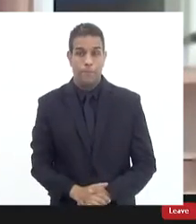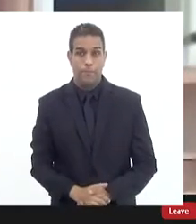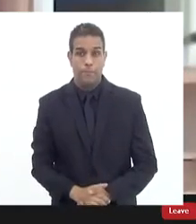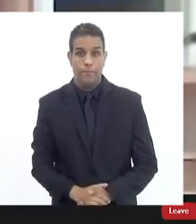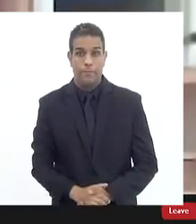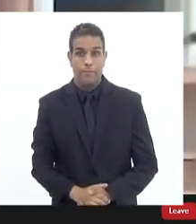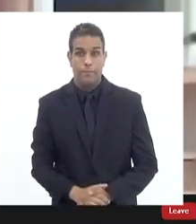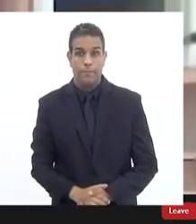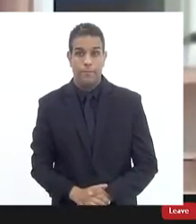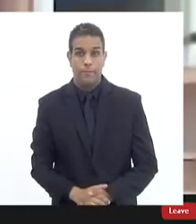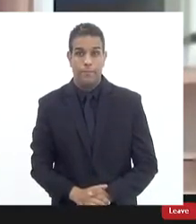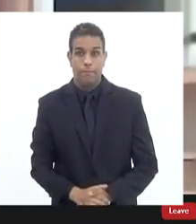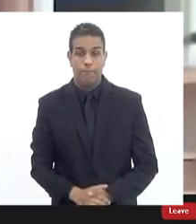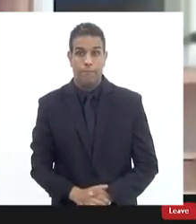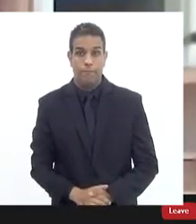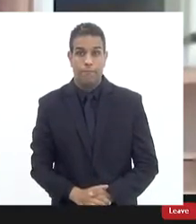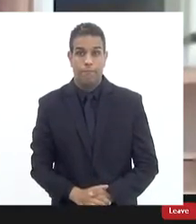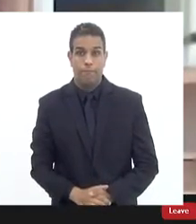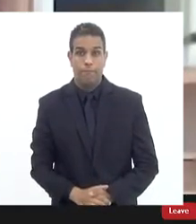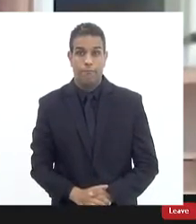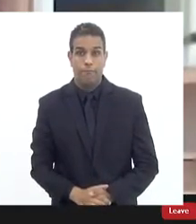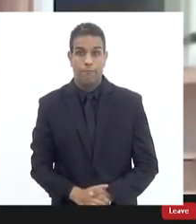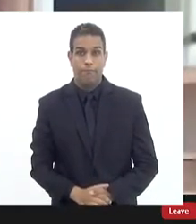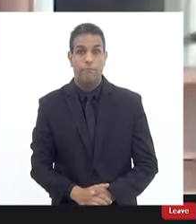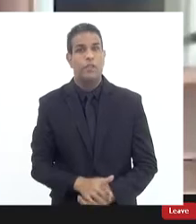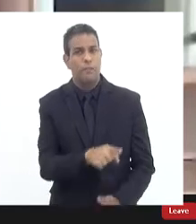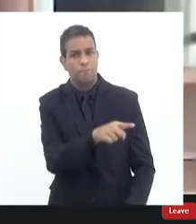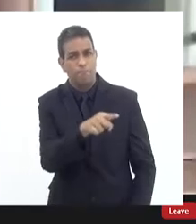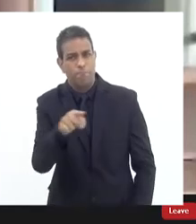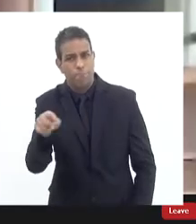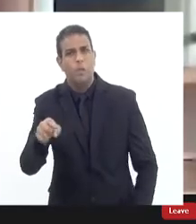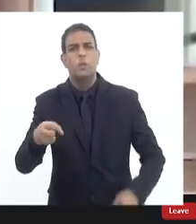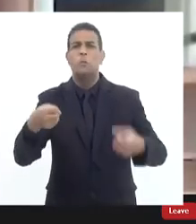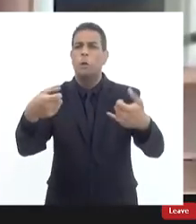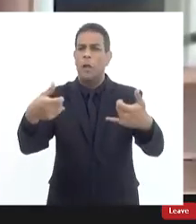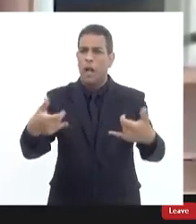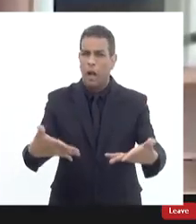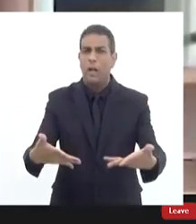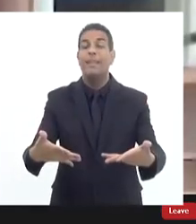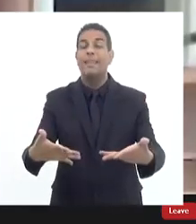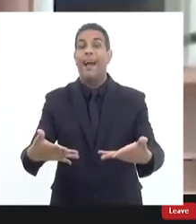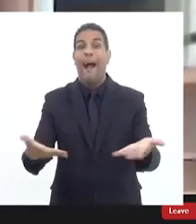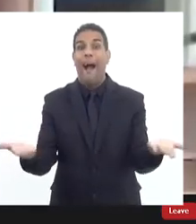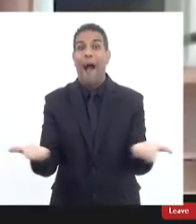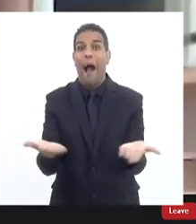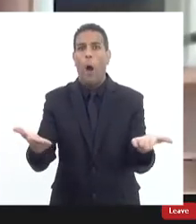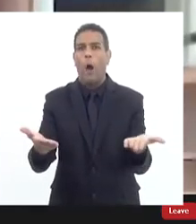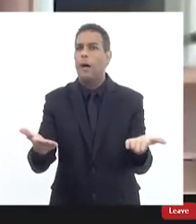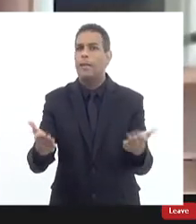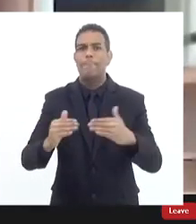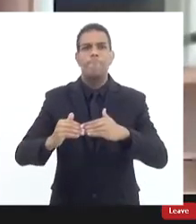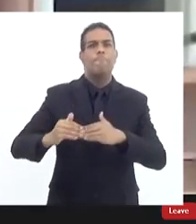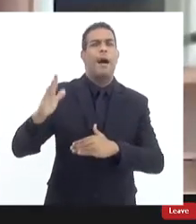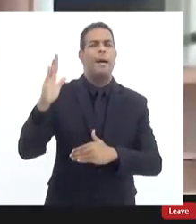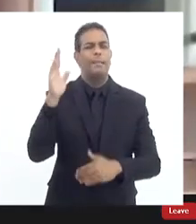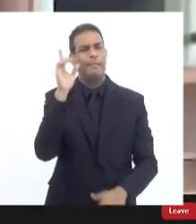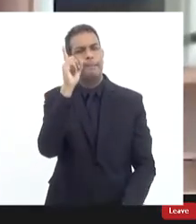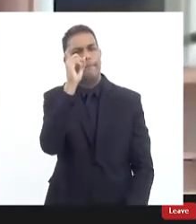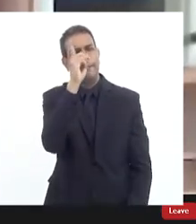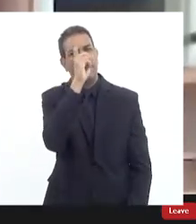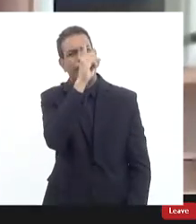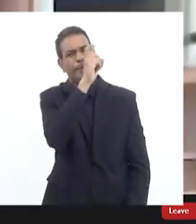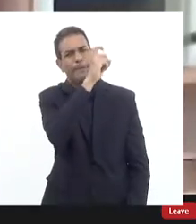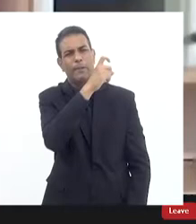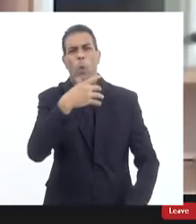eu diria que como já afirmei aqui anteriormente que há uma grande dificuldade talvez a maior delas de